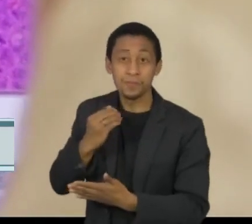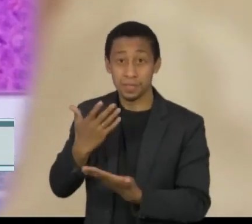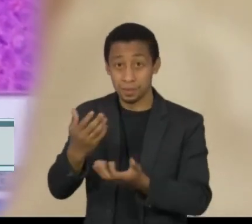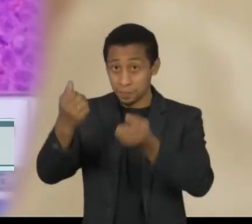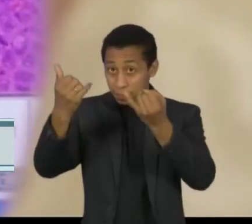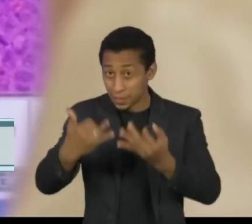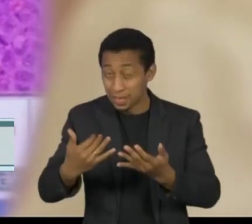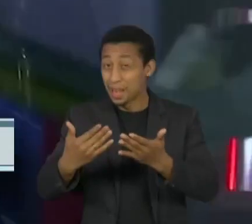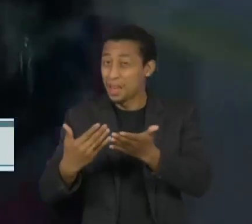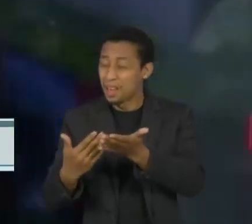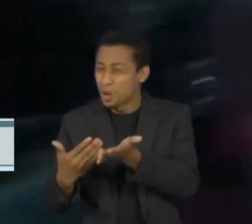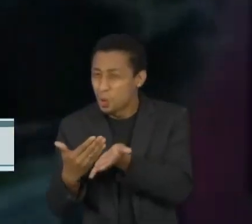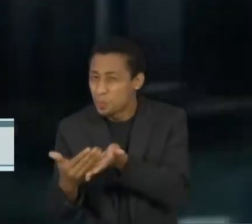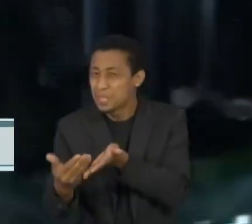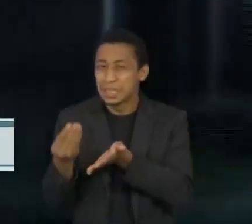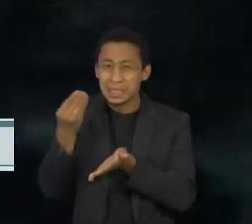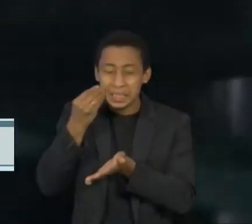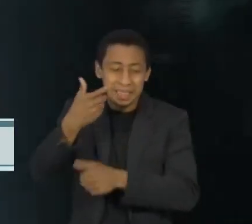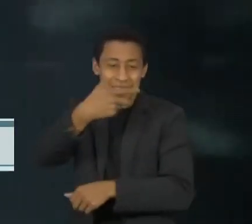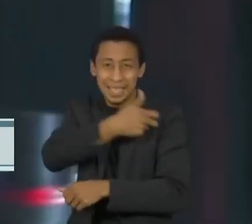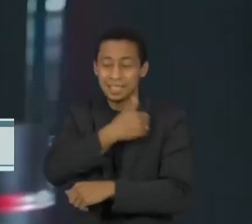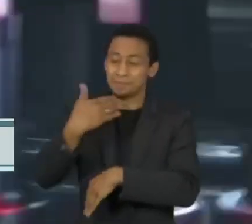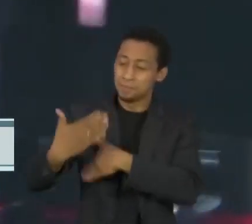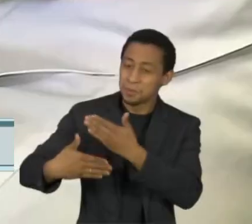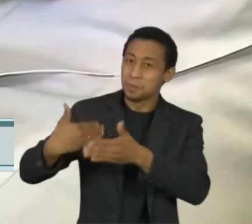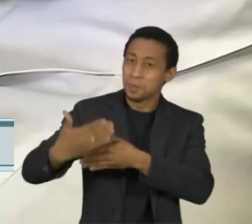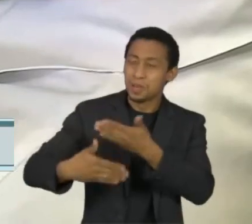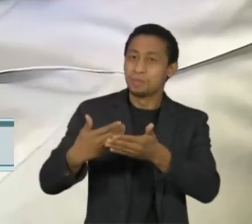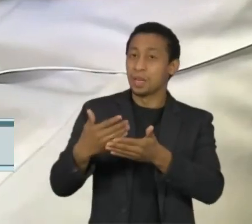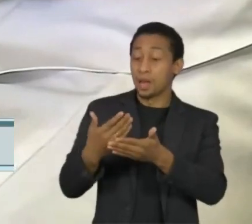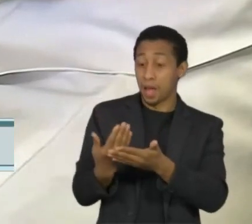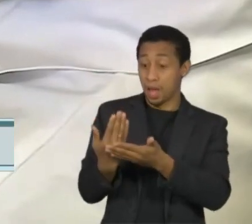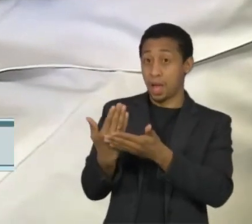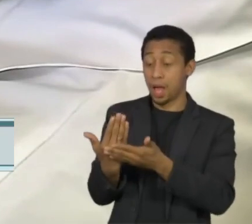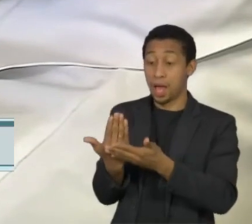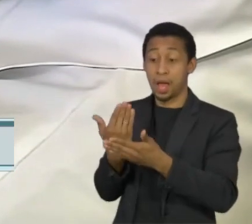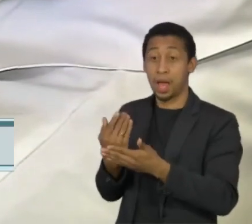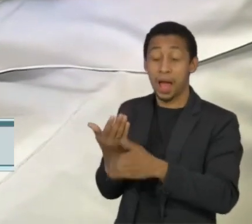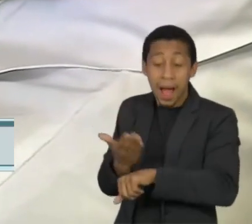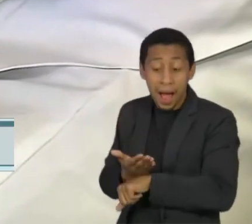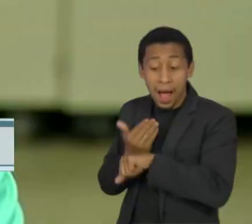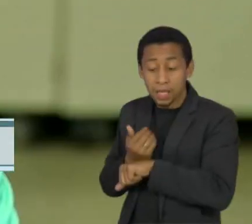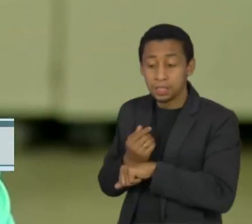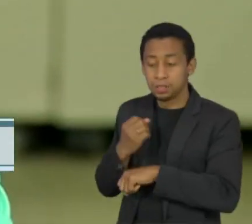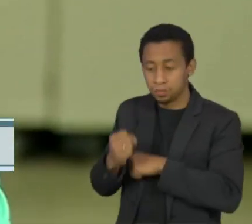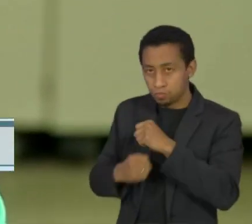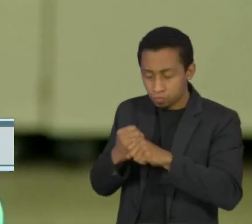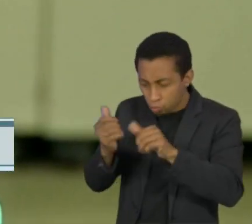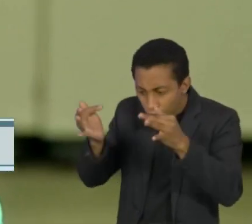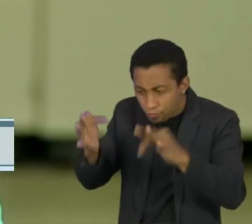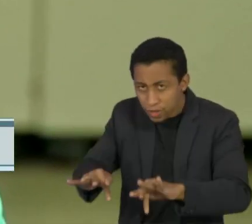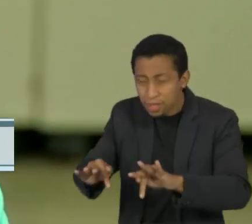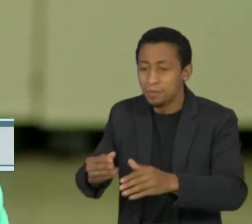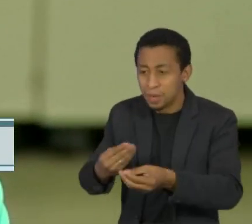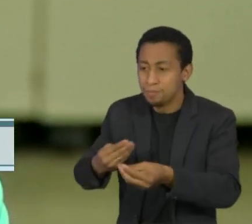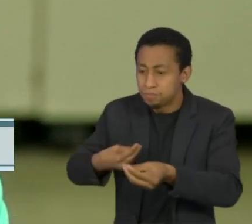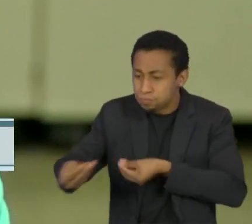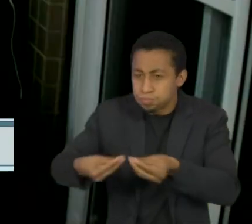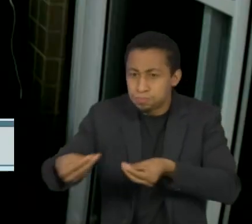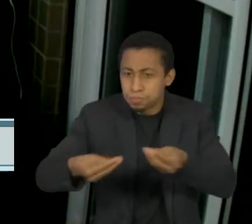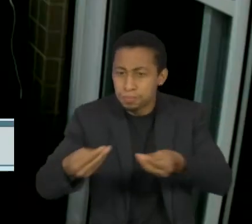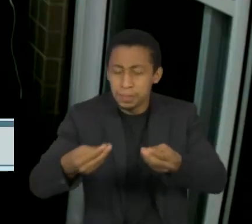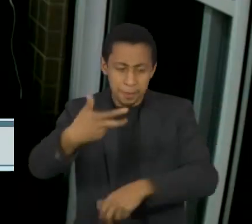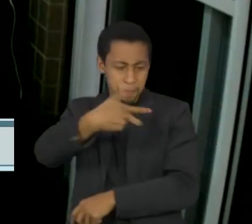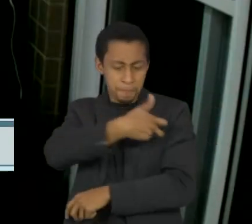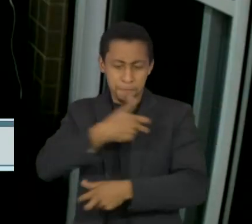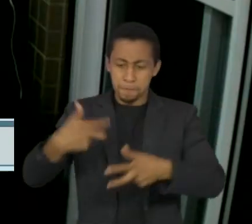sejam aprovadas antes do fim do ano. E a partir daí, tem início a imunização em massa da população.